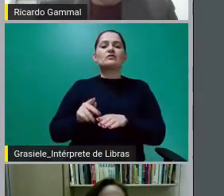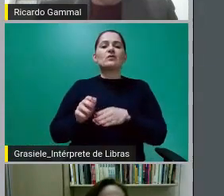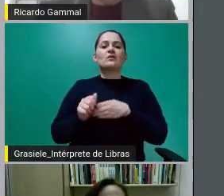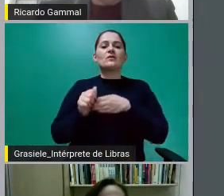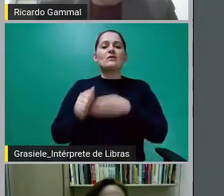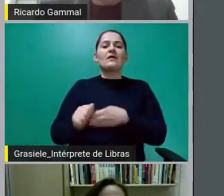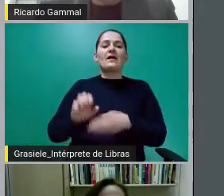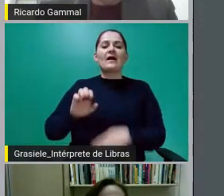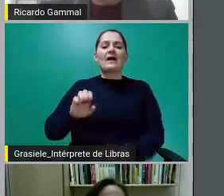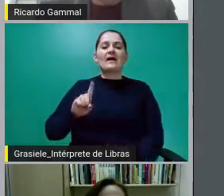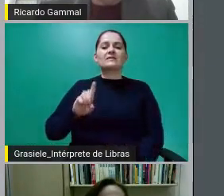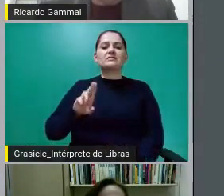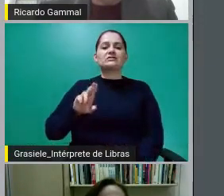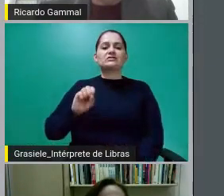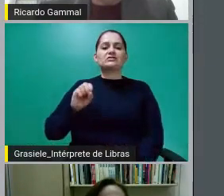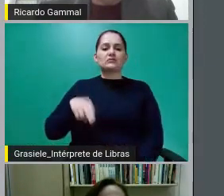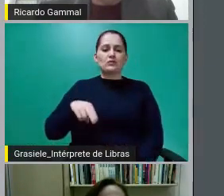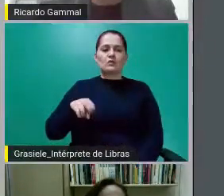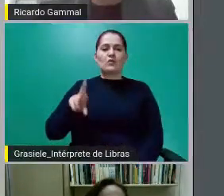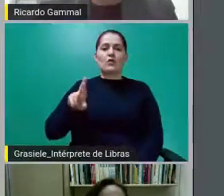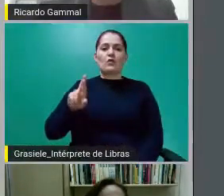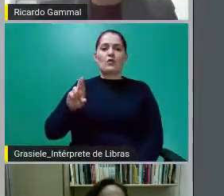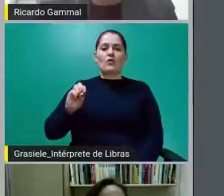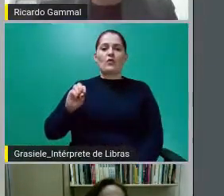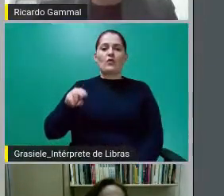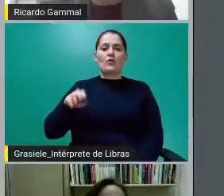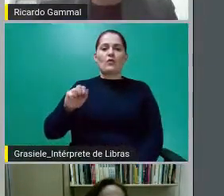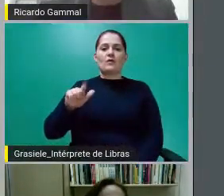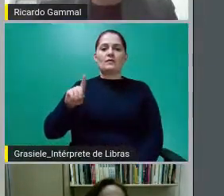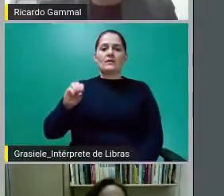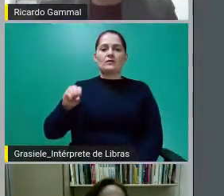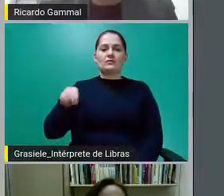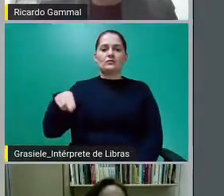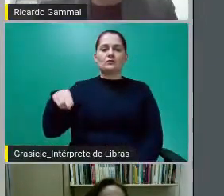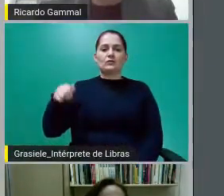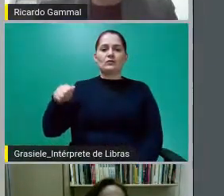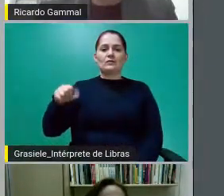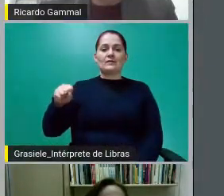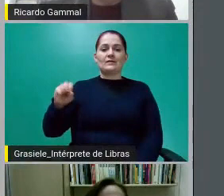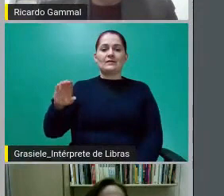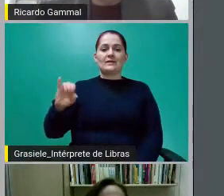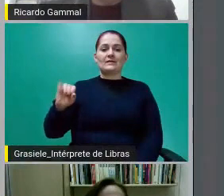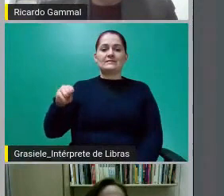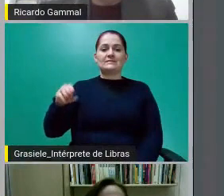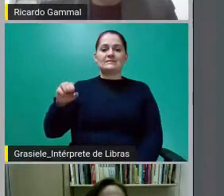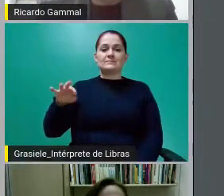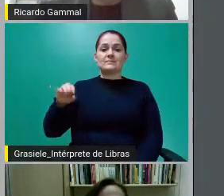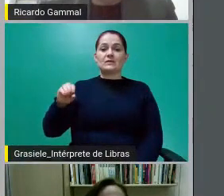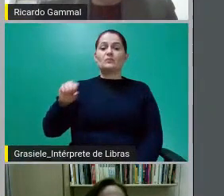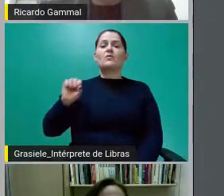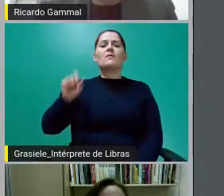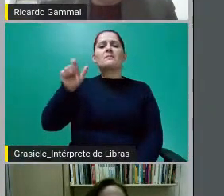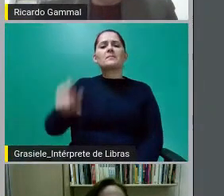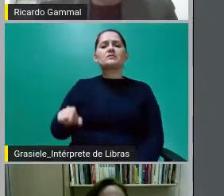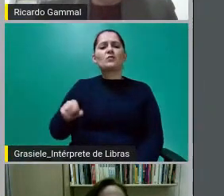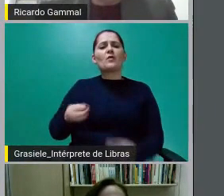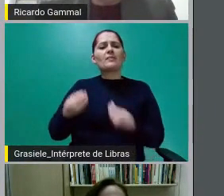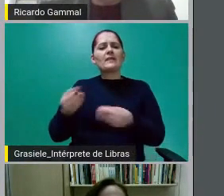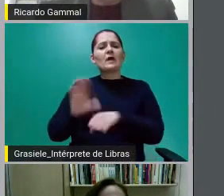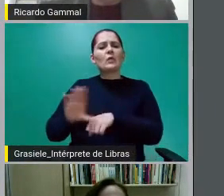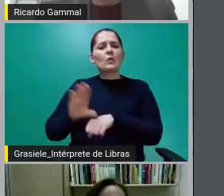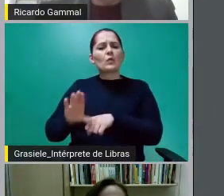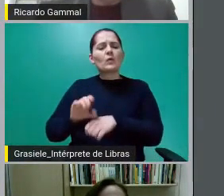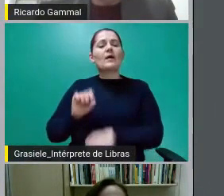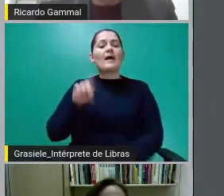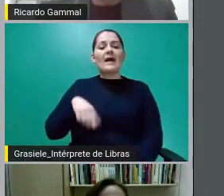Nascimento. Quem era essa pessoa? Ele foi presidente da PBH Ativos SA. Então, a